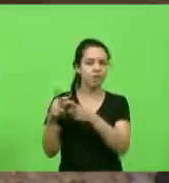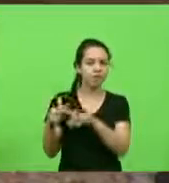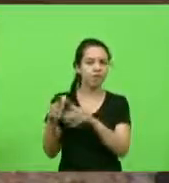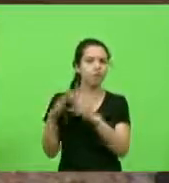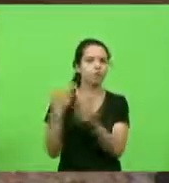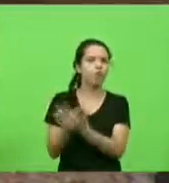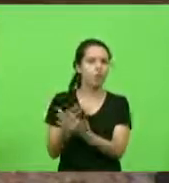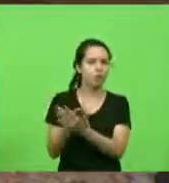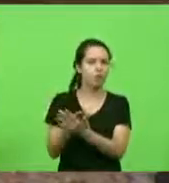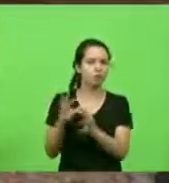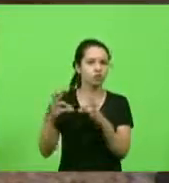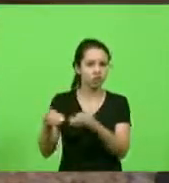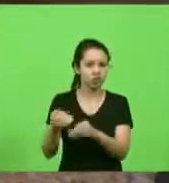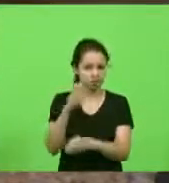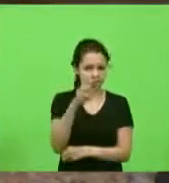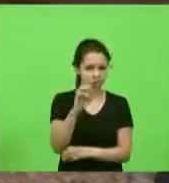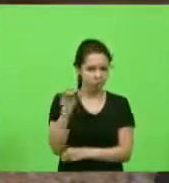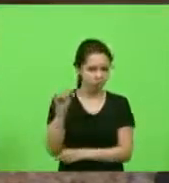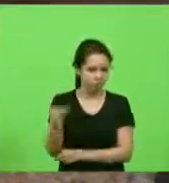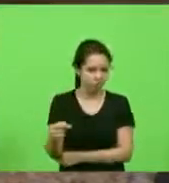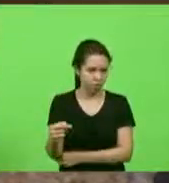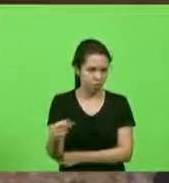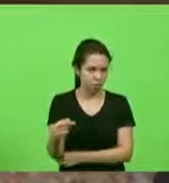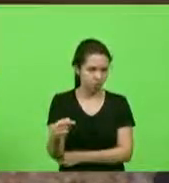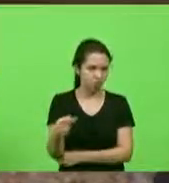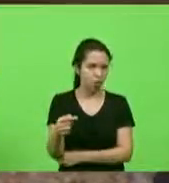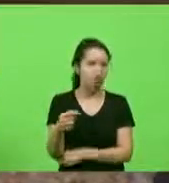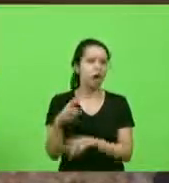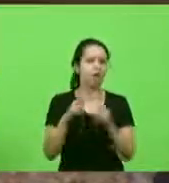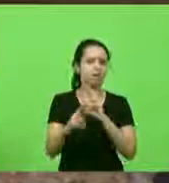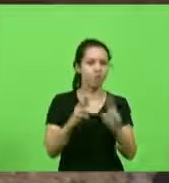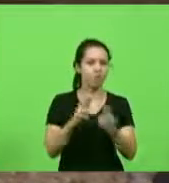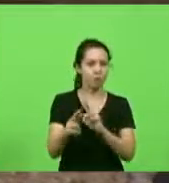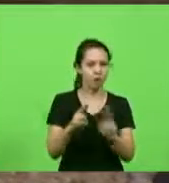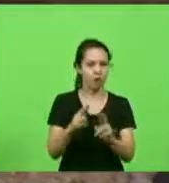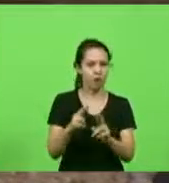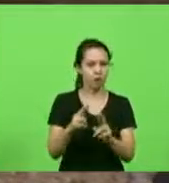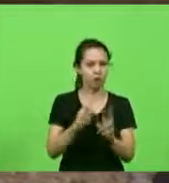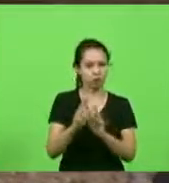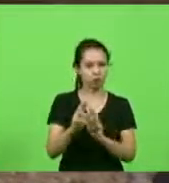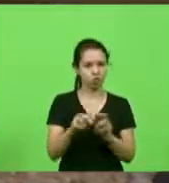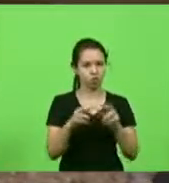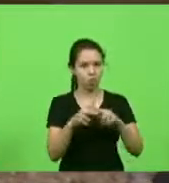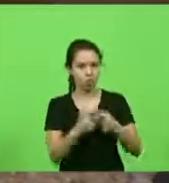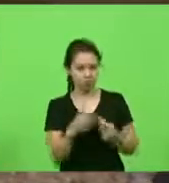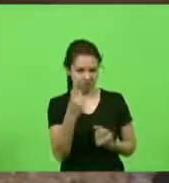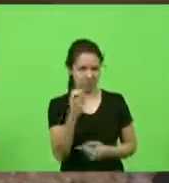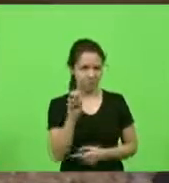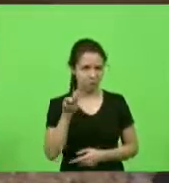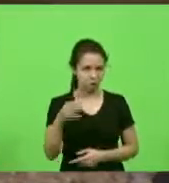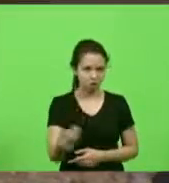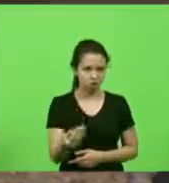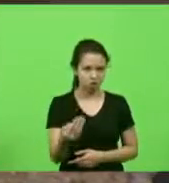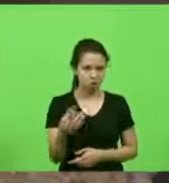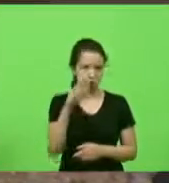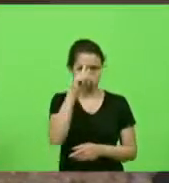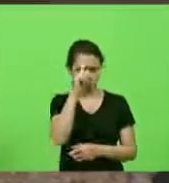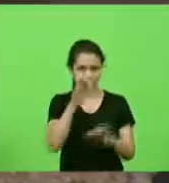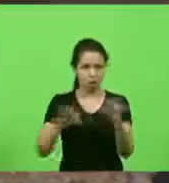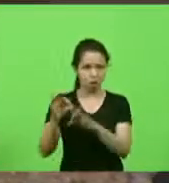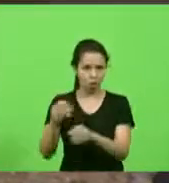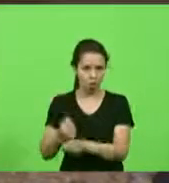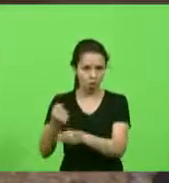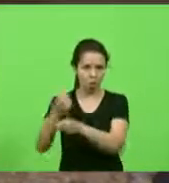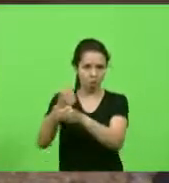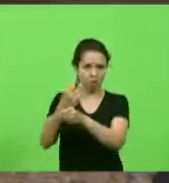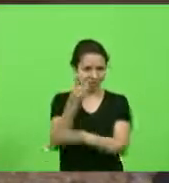inteira 500 mil quanto precisa para reformar uma rodovia 10 milhões quanto que precisa para fazer um hospital 30 milhões pois é